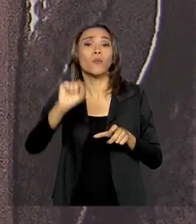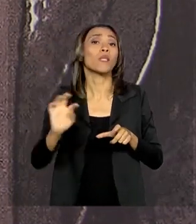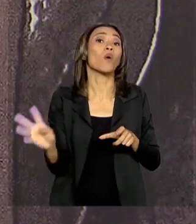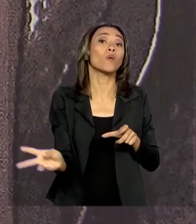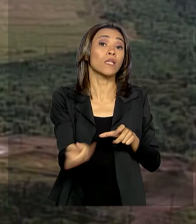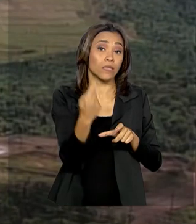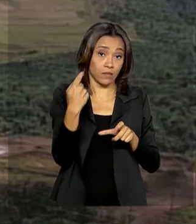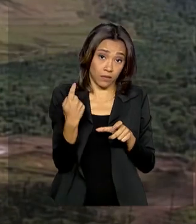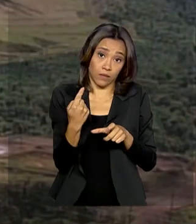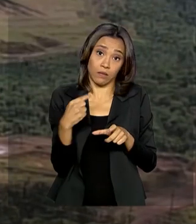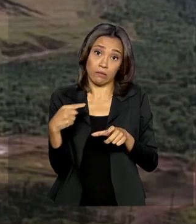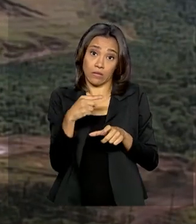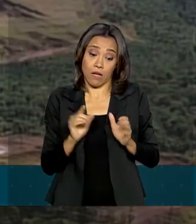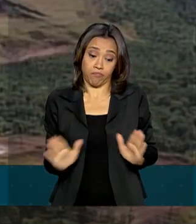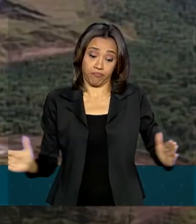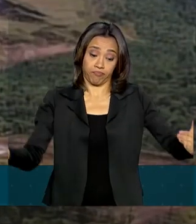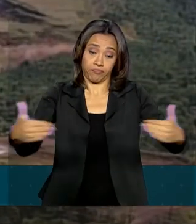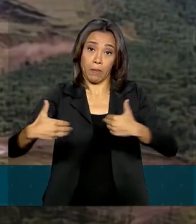da sua redondeza.